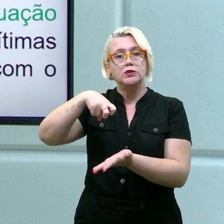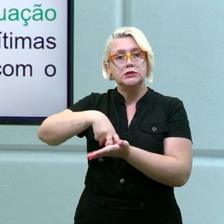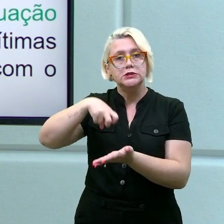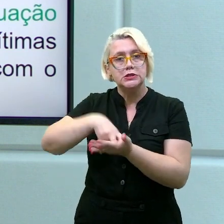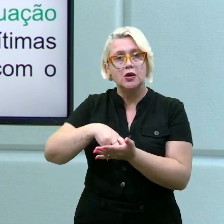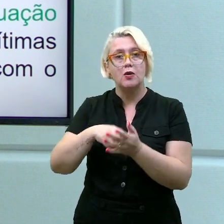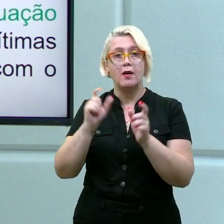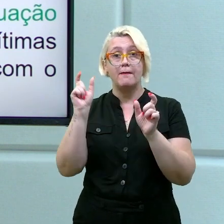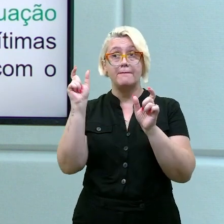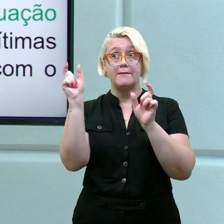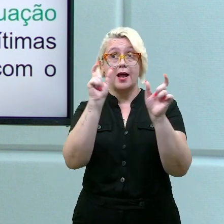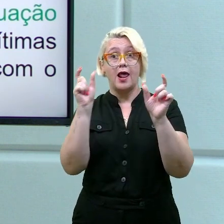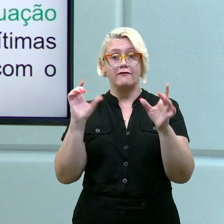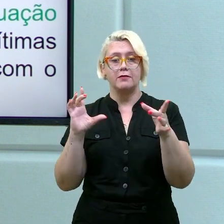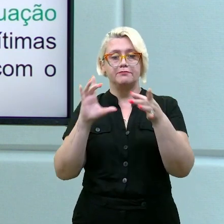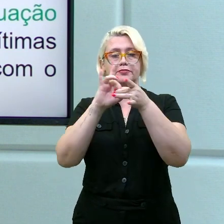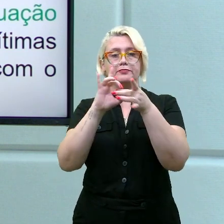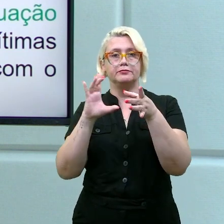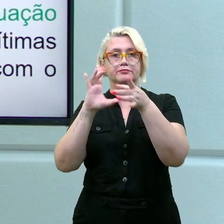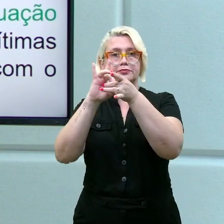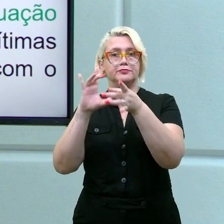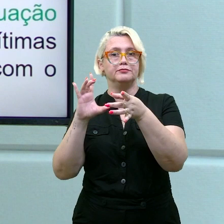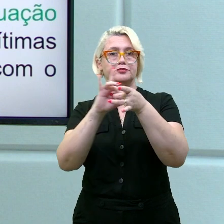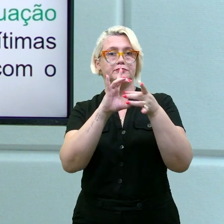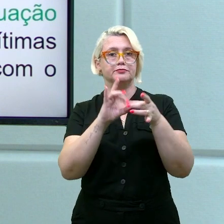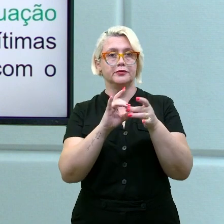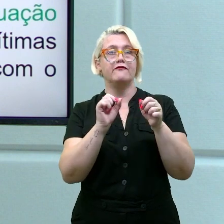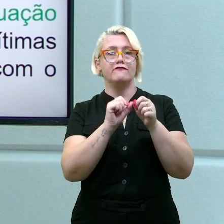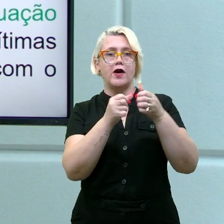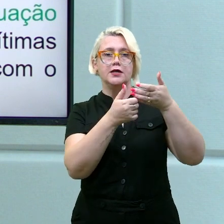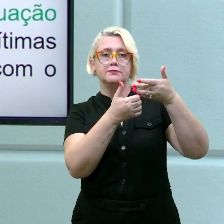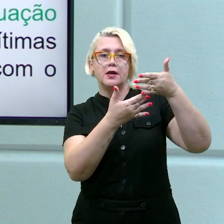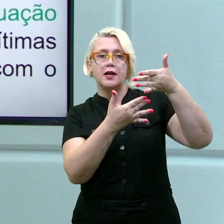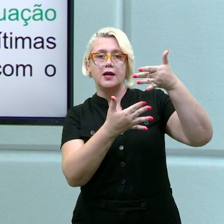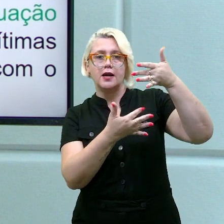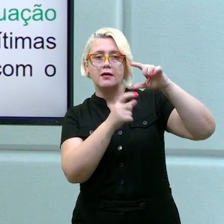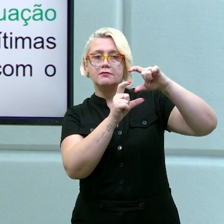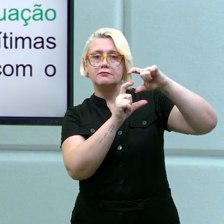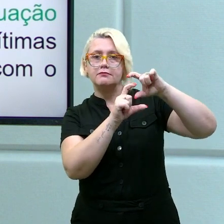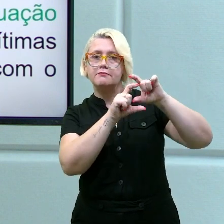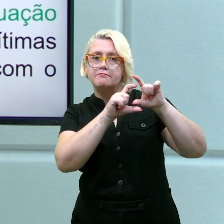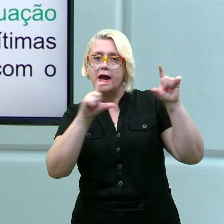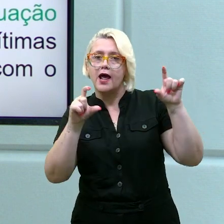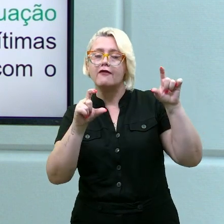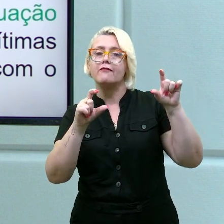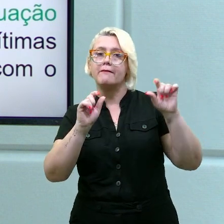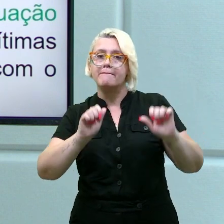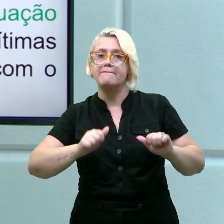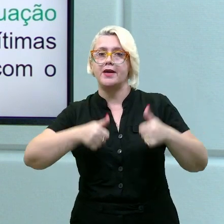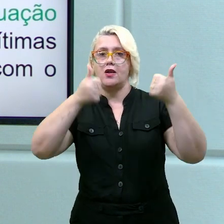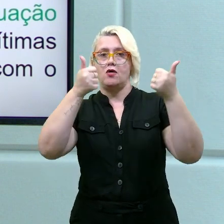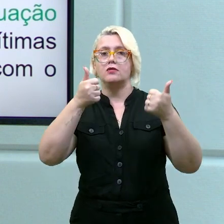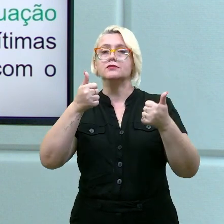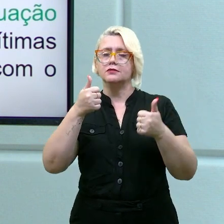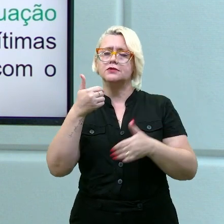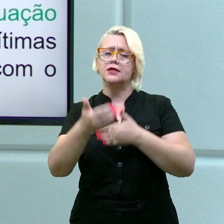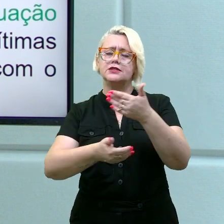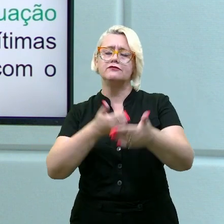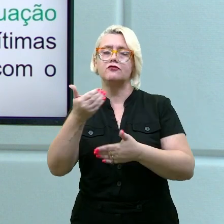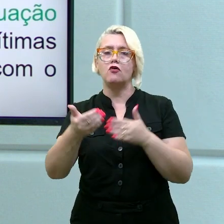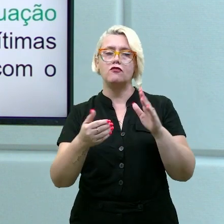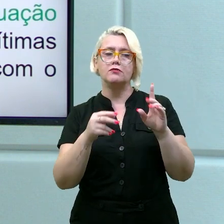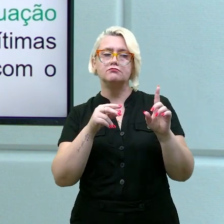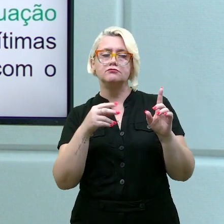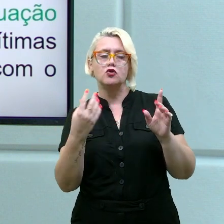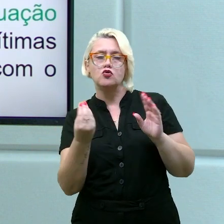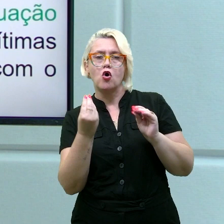Palavras relacionadas aí que estão construindo esse parágrafo. Então, desenvolva isso, esse olhar. O que eu posso